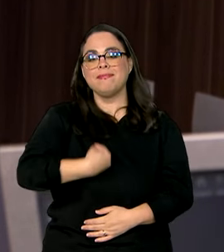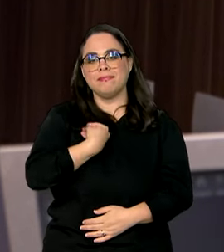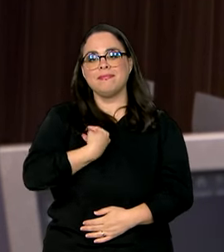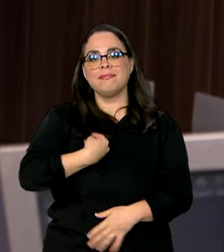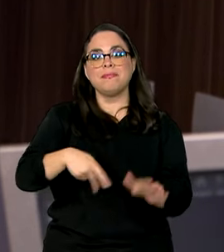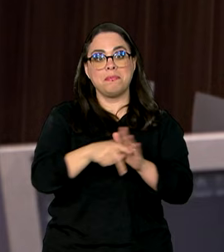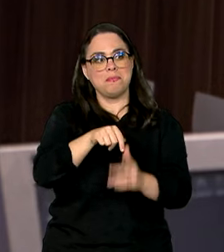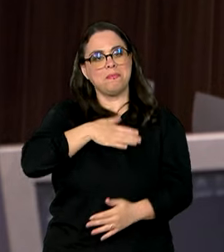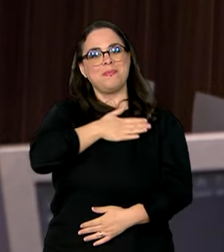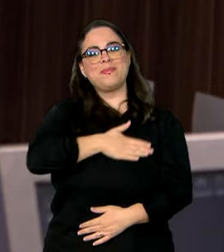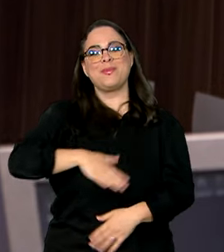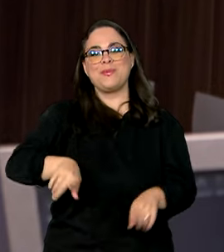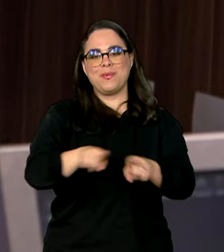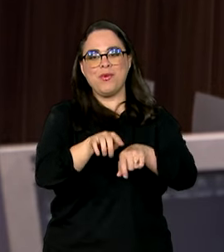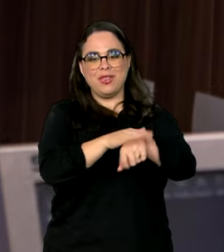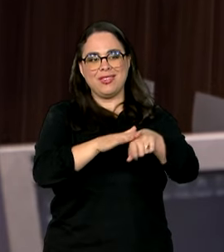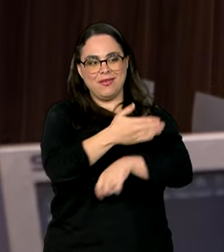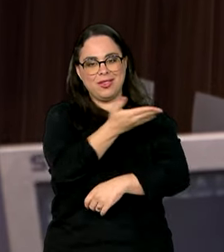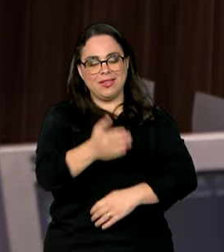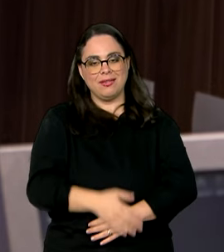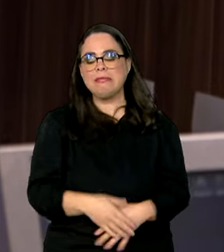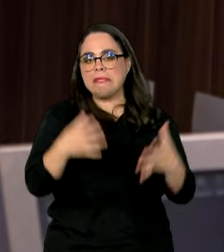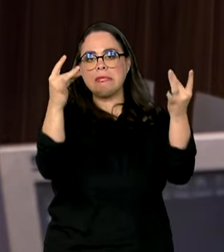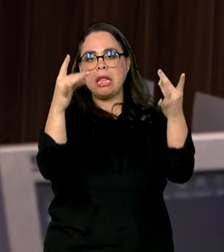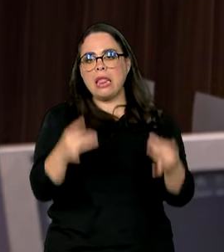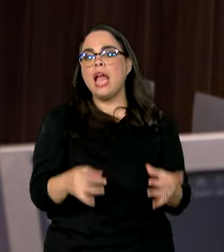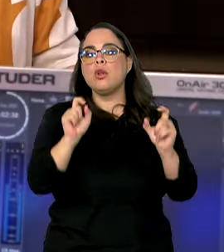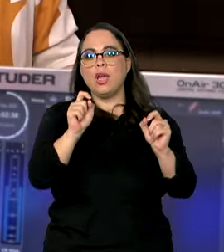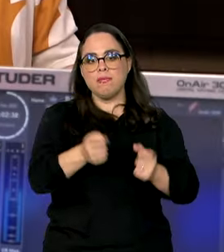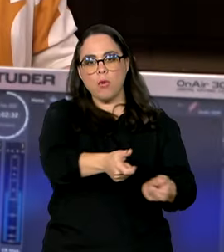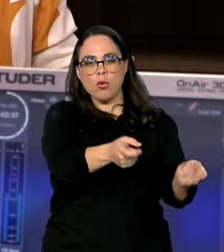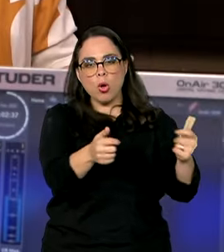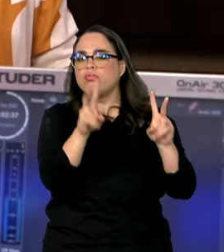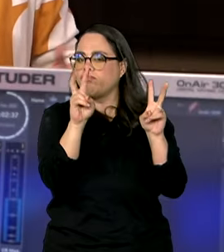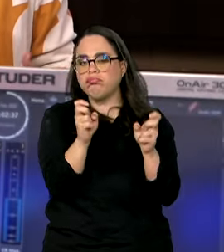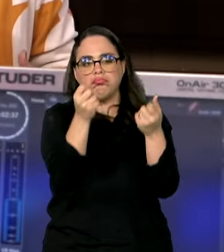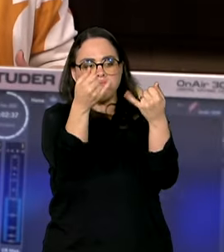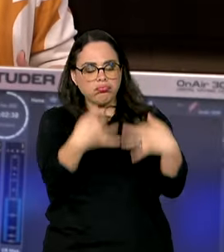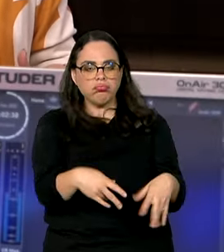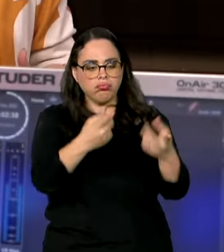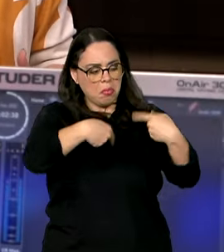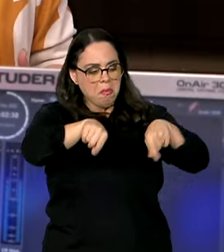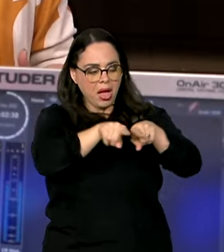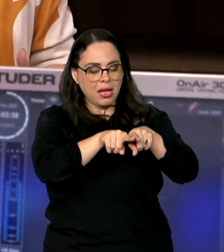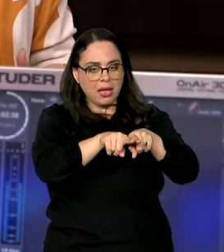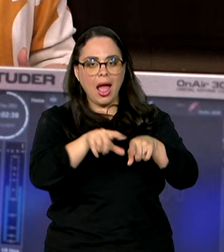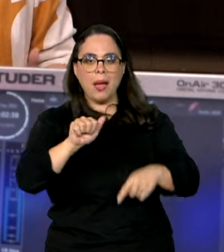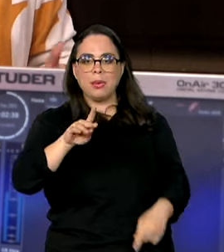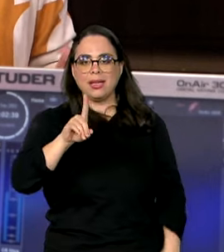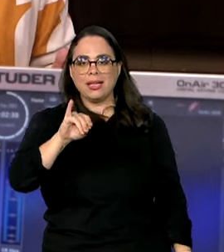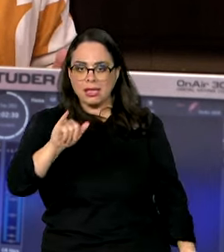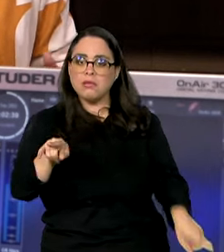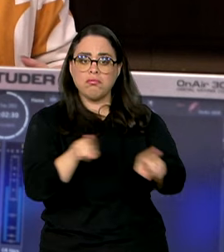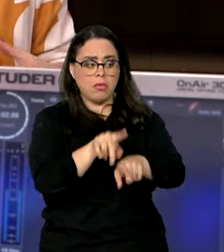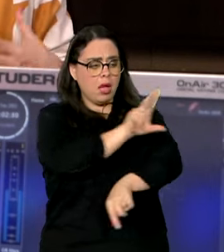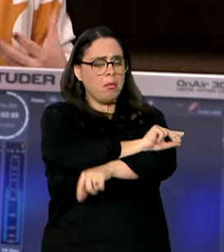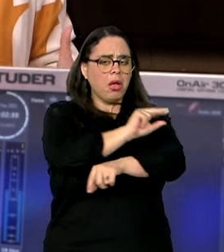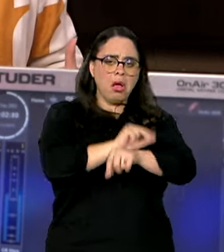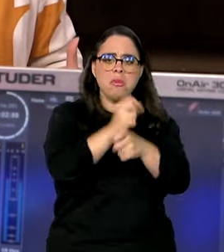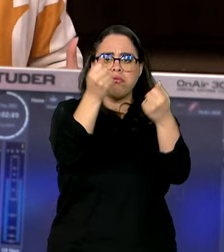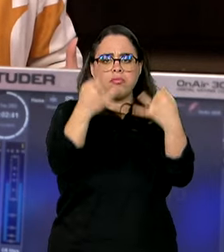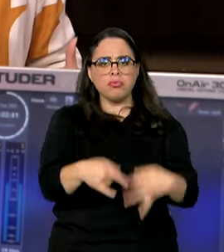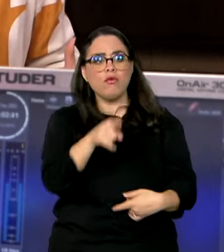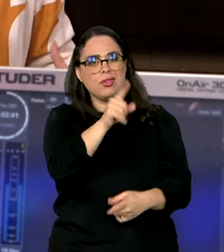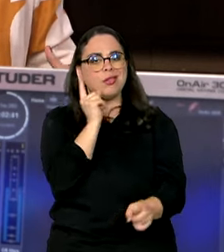com vocês. Presidente, eu gostaria que o senhor detalhasse um pouco mais essa parceria, então, que a gente mencionou da ABDI com o IBAMA. Quais são as